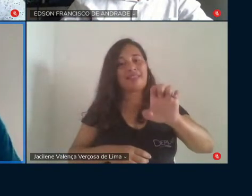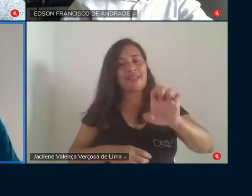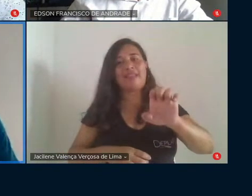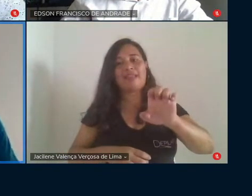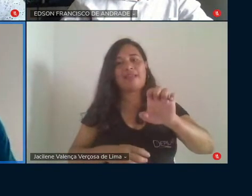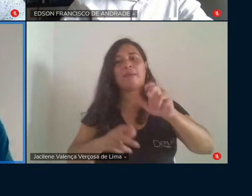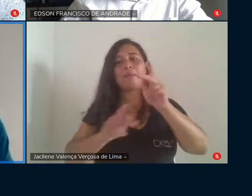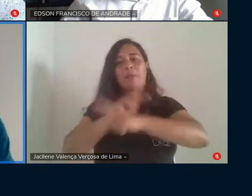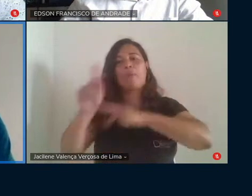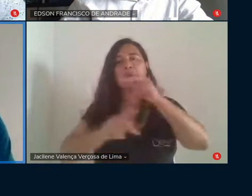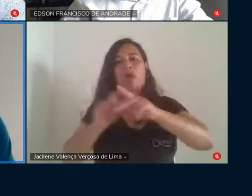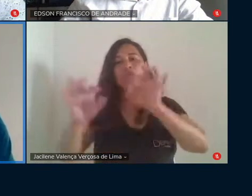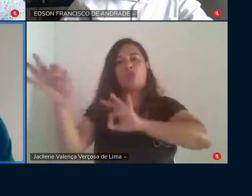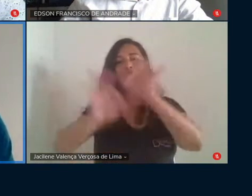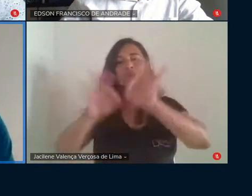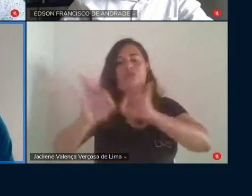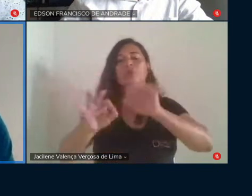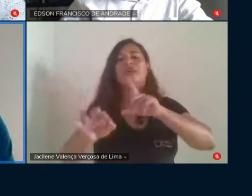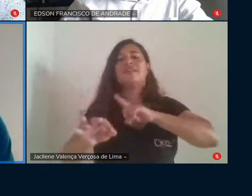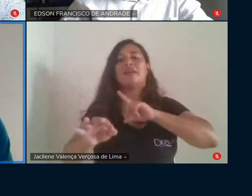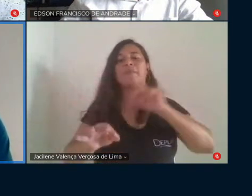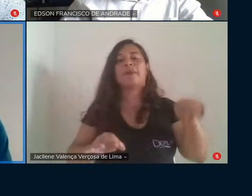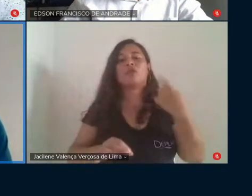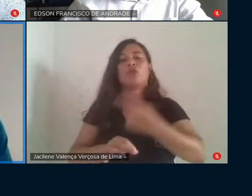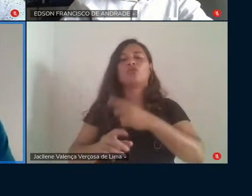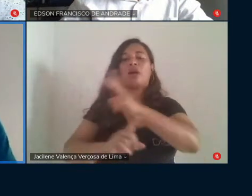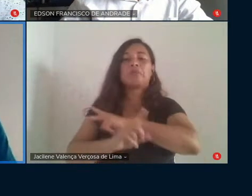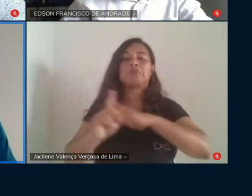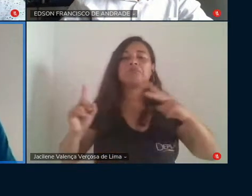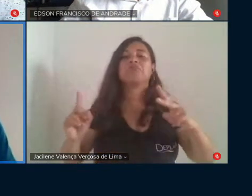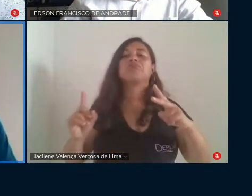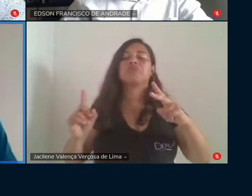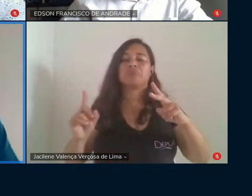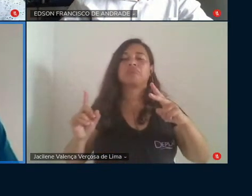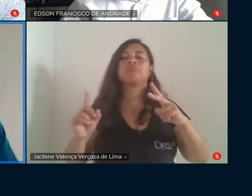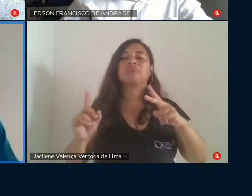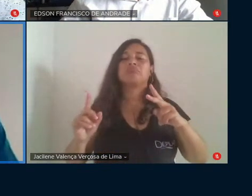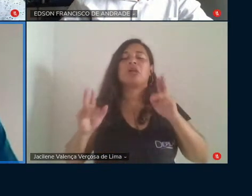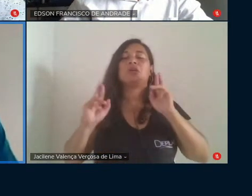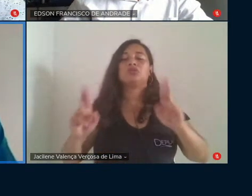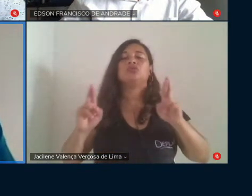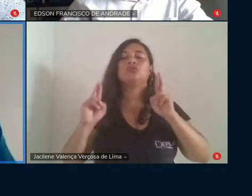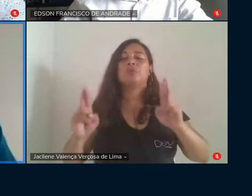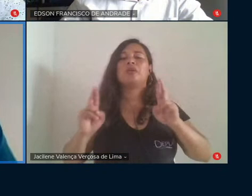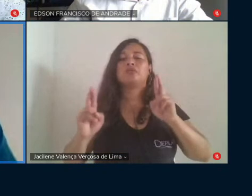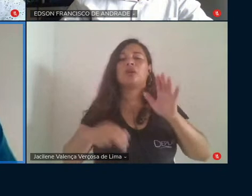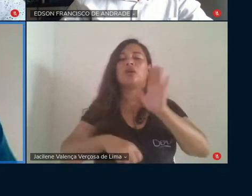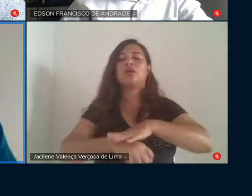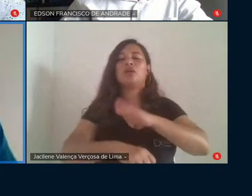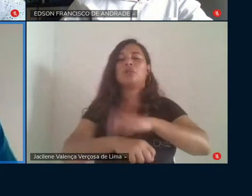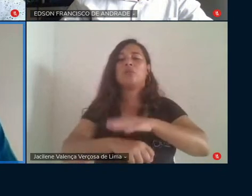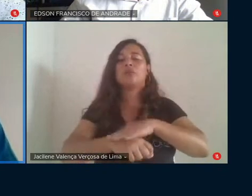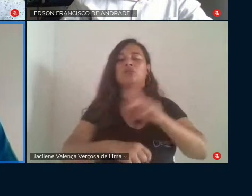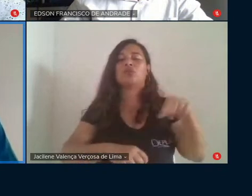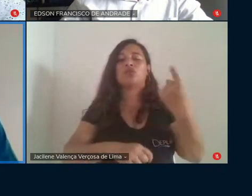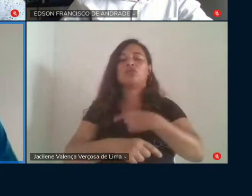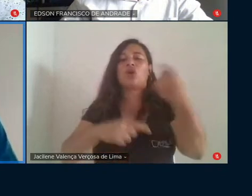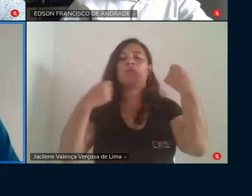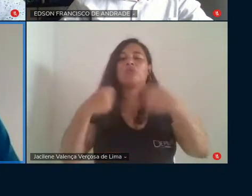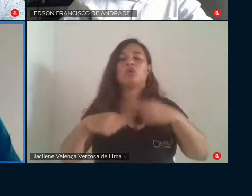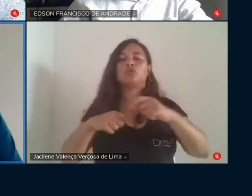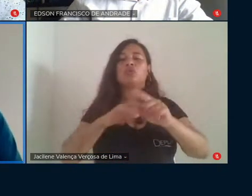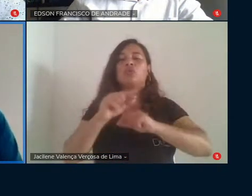traz para nós essa perspectiva esperançosa nesse momento que precisamos de muita